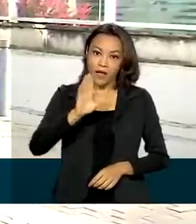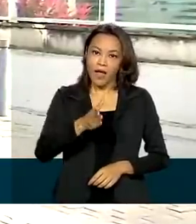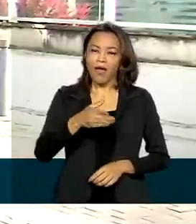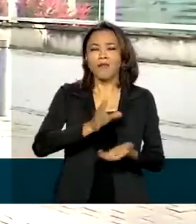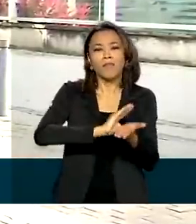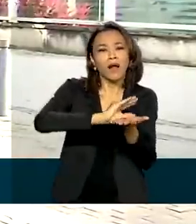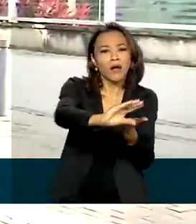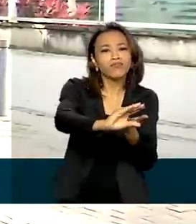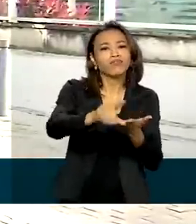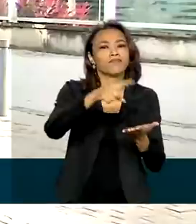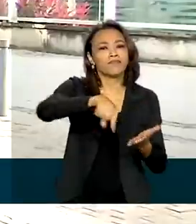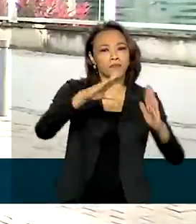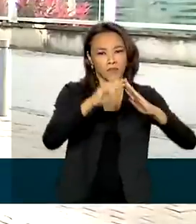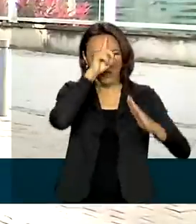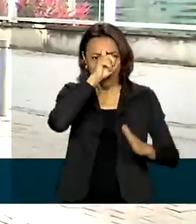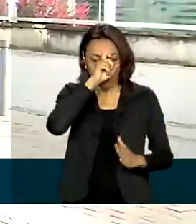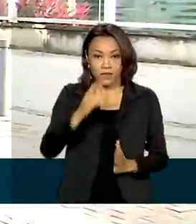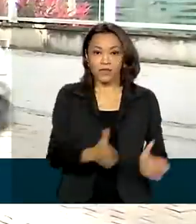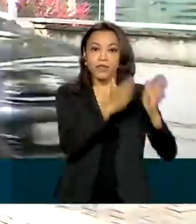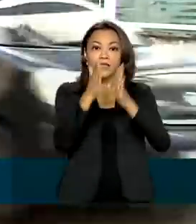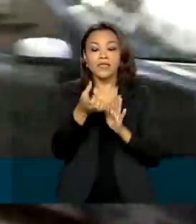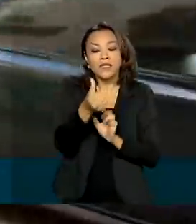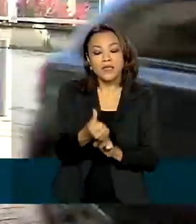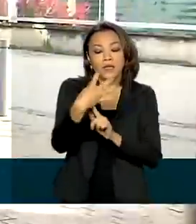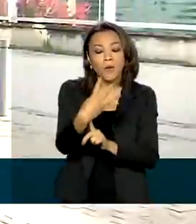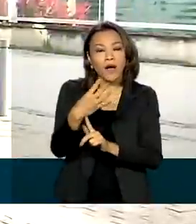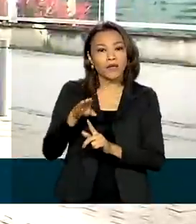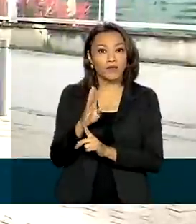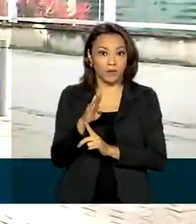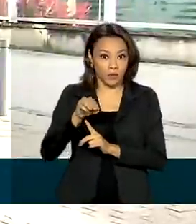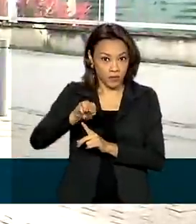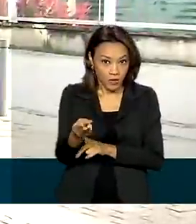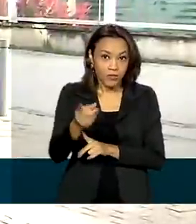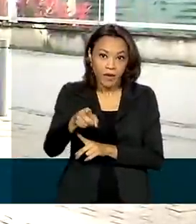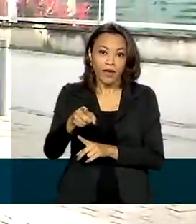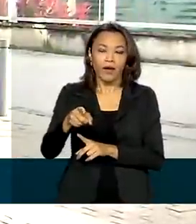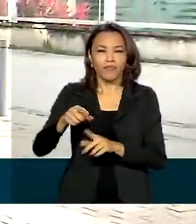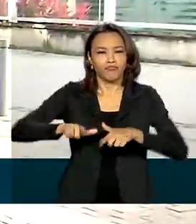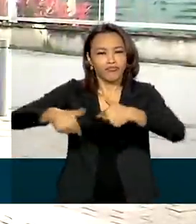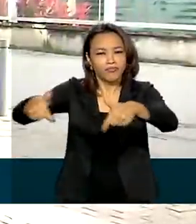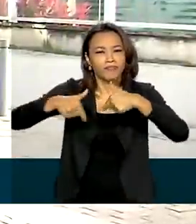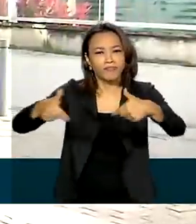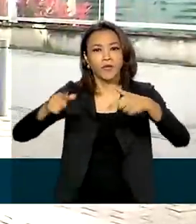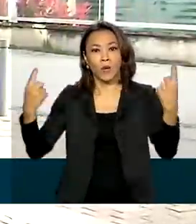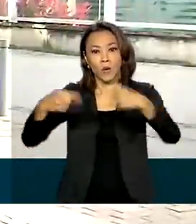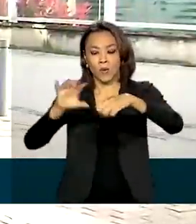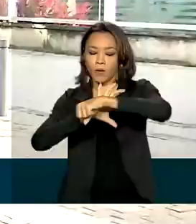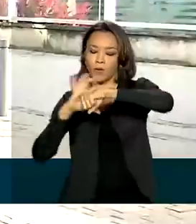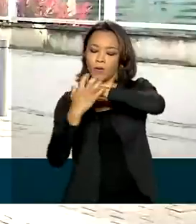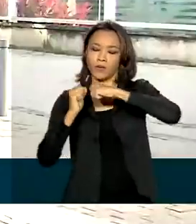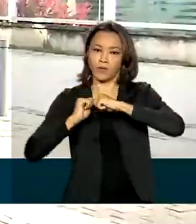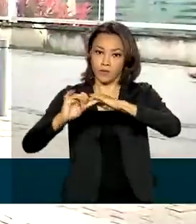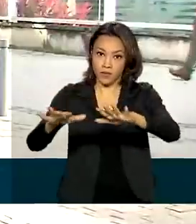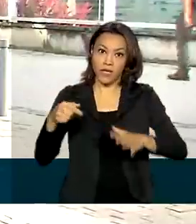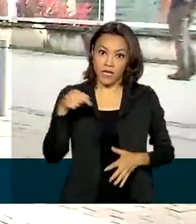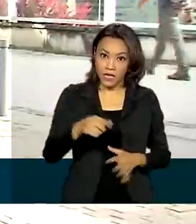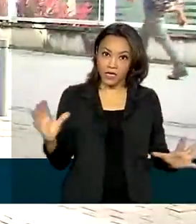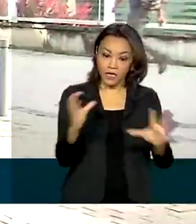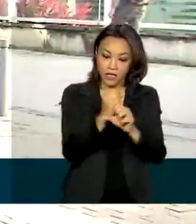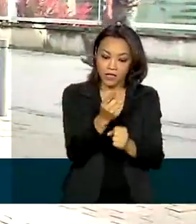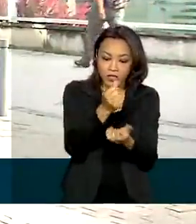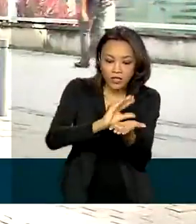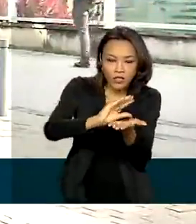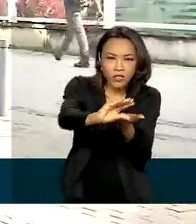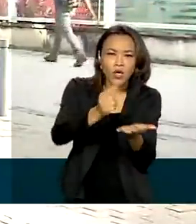rotina do SUS e 64 bilhões para o enfrentamento da Covid-19. Os recursos foram disponibilizados para aquisição de